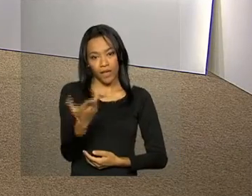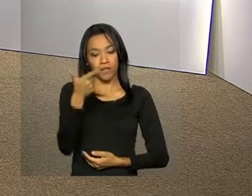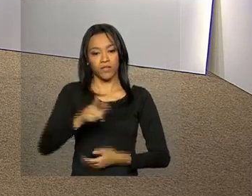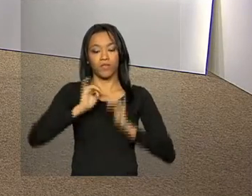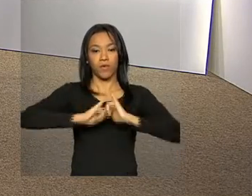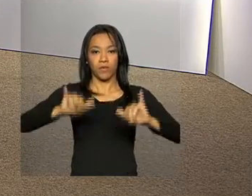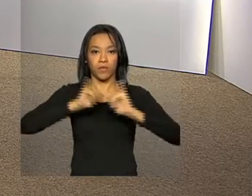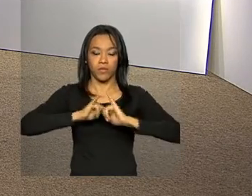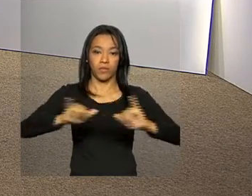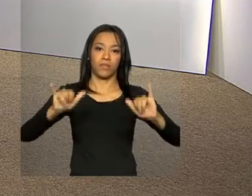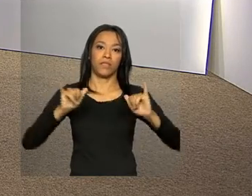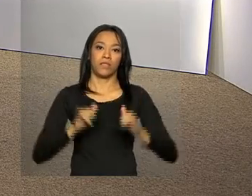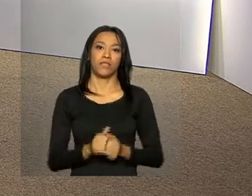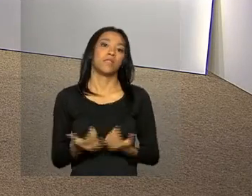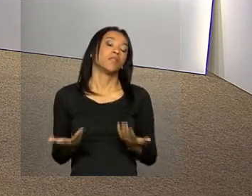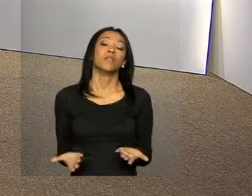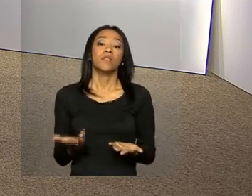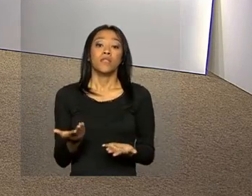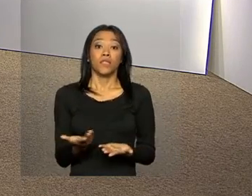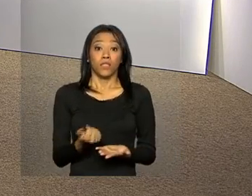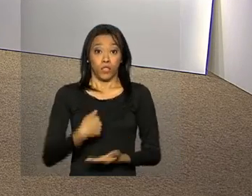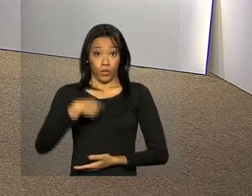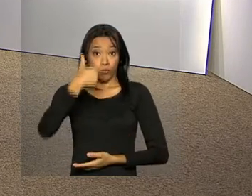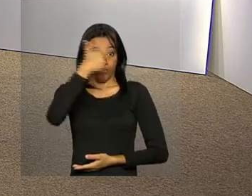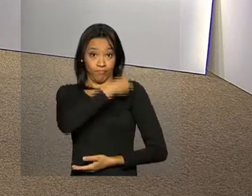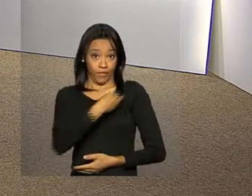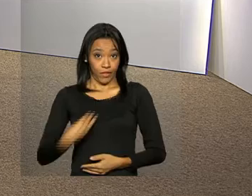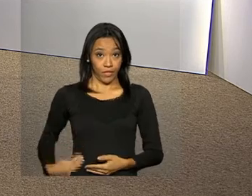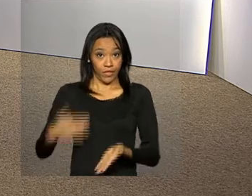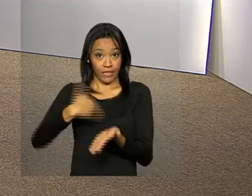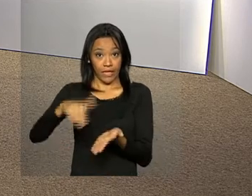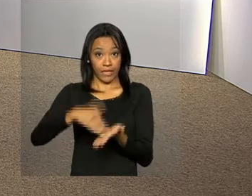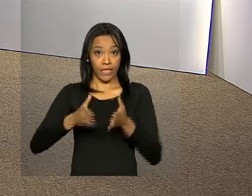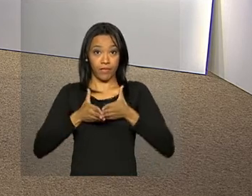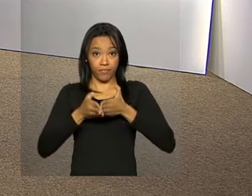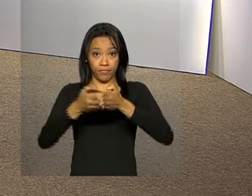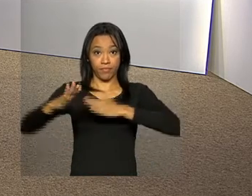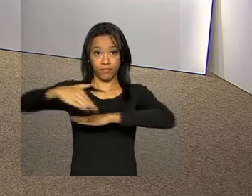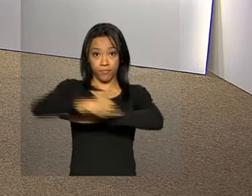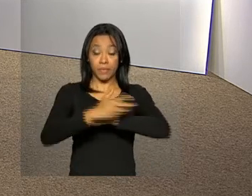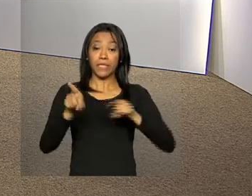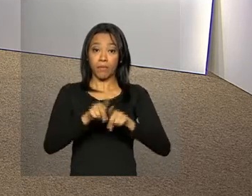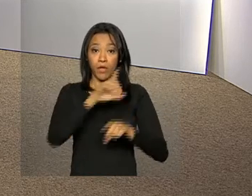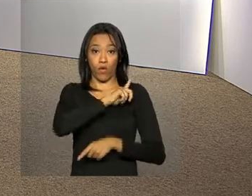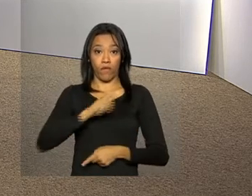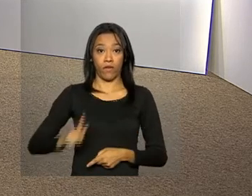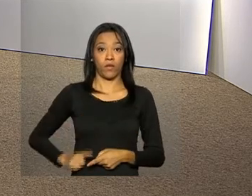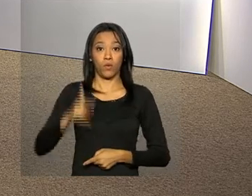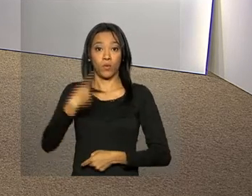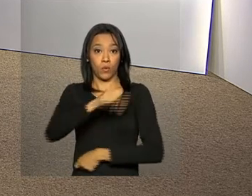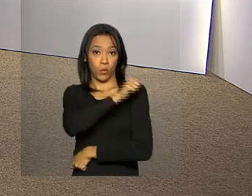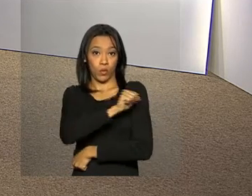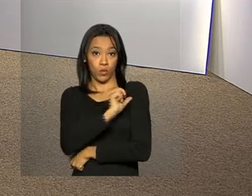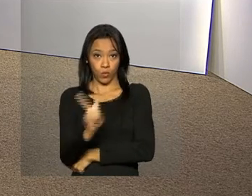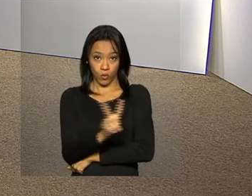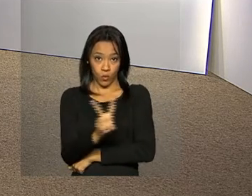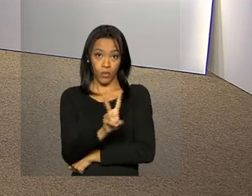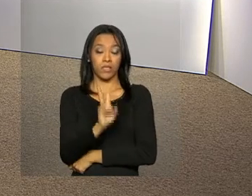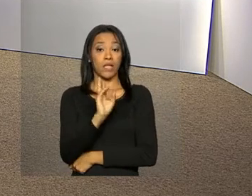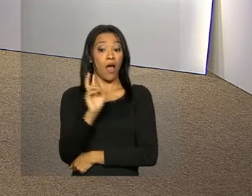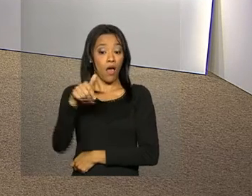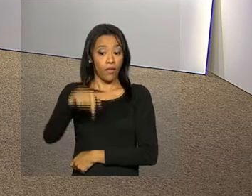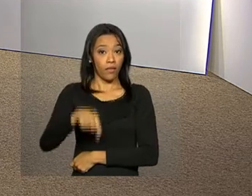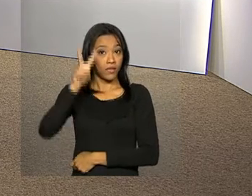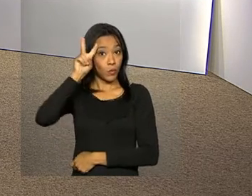informações. E o ministro da Secretaria de Portos, Helder Barbalho, e o governador do Rio de Janeiro, Luiz Fernando Pezão, assinaram nesta